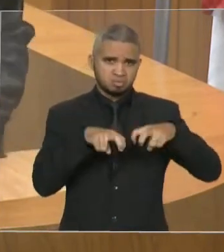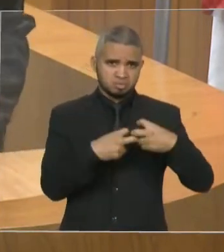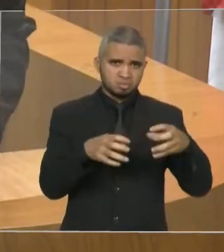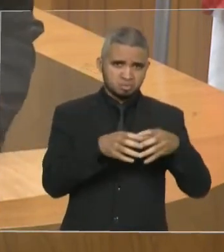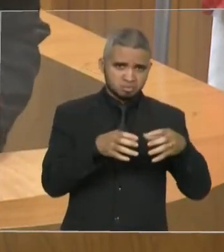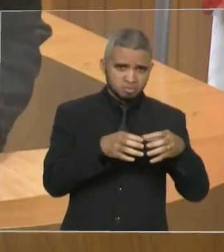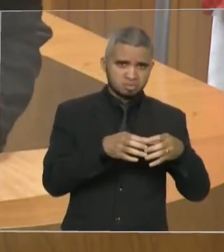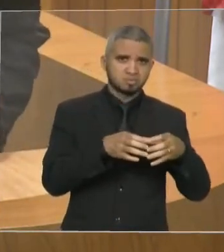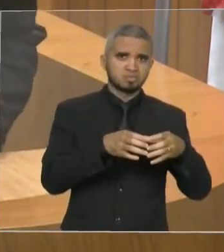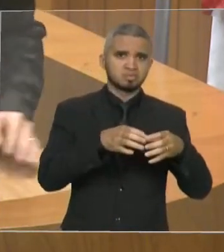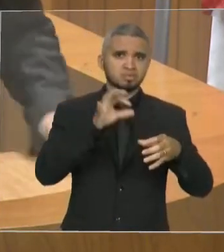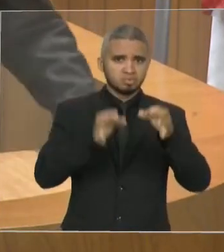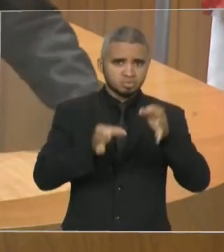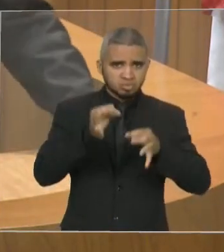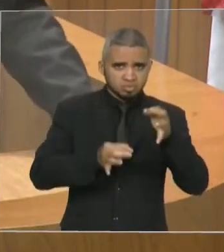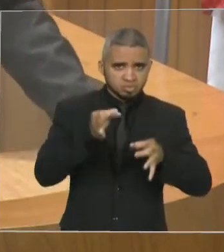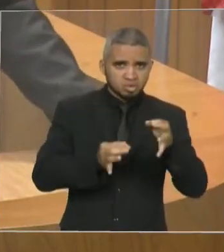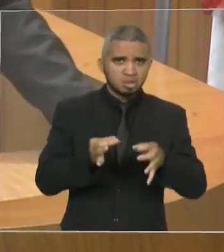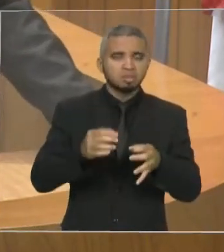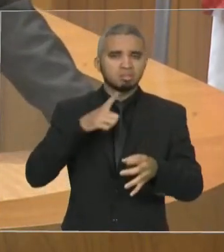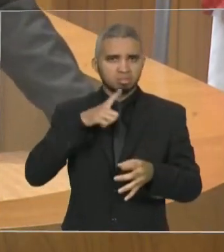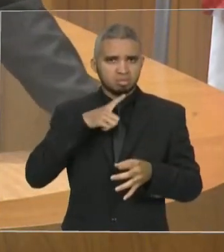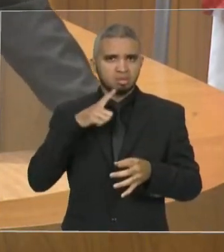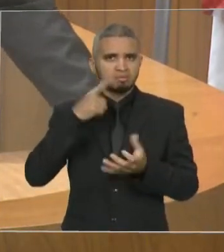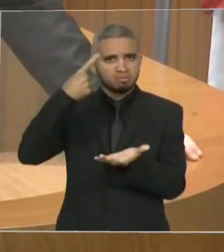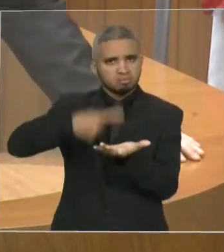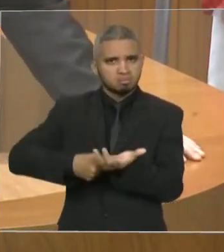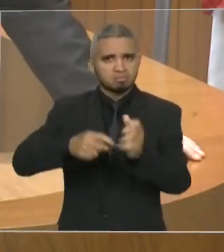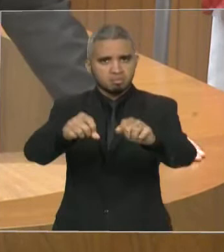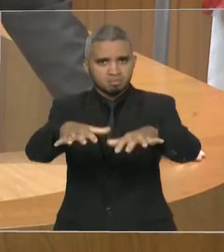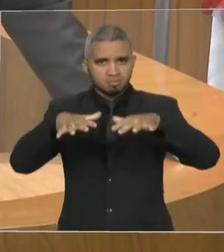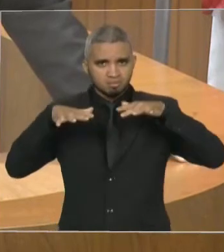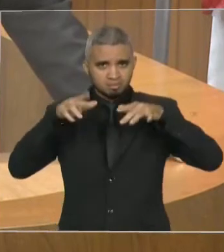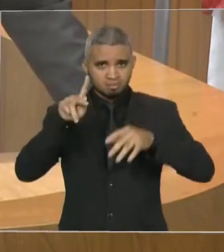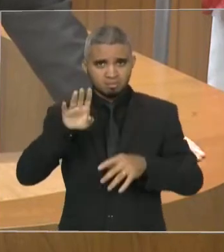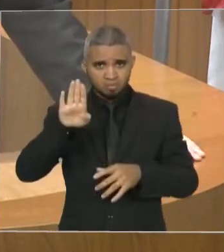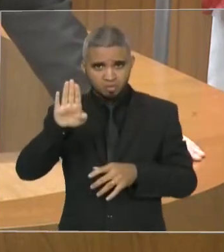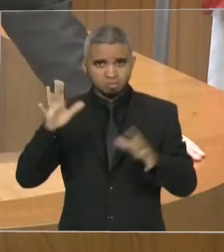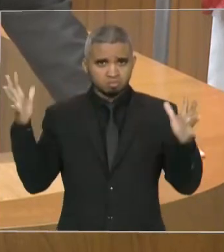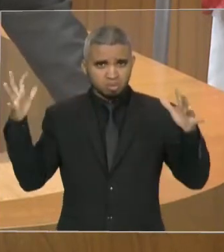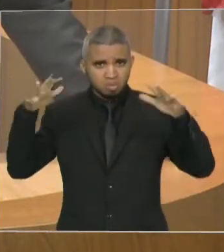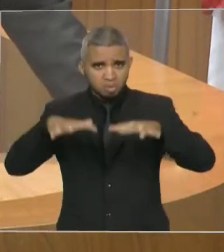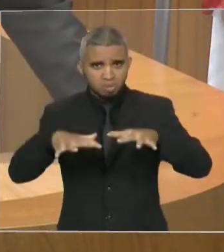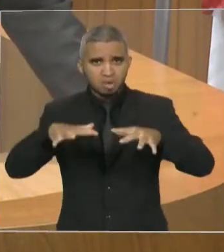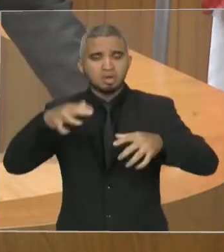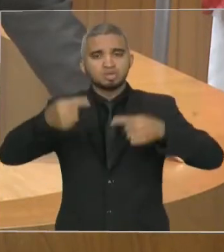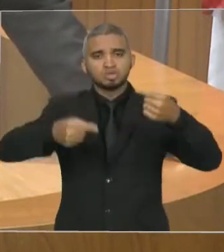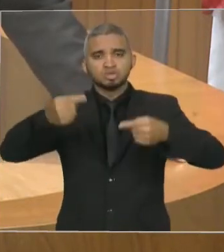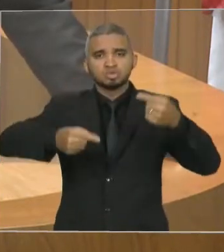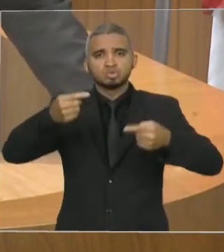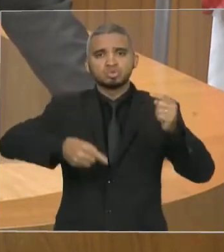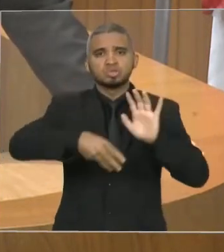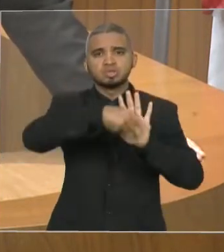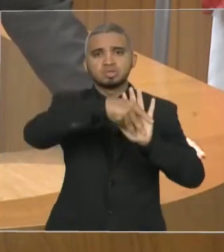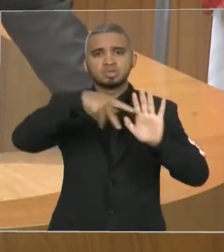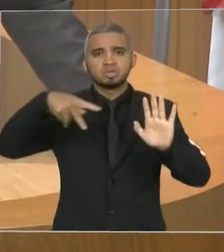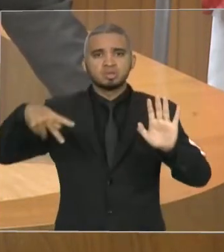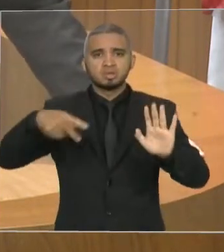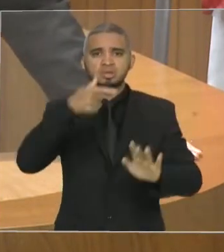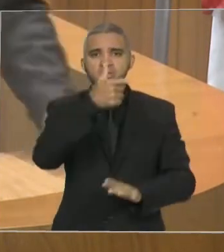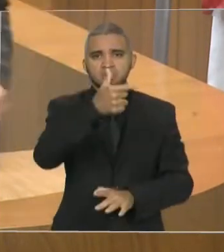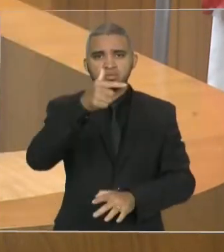Justiça, tivemos uma audiência pública nesta Casa para discutir e debater a medida provisória 272. Sabe por quê?